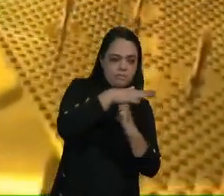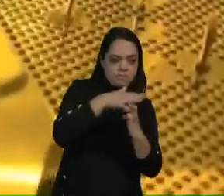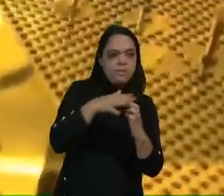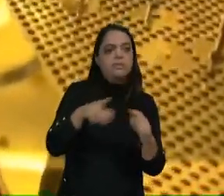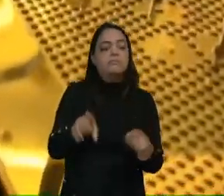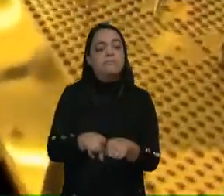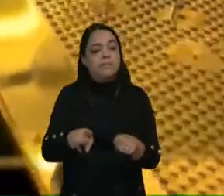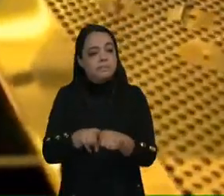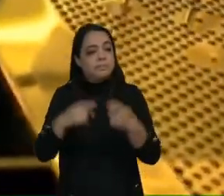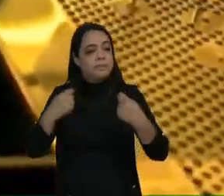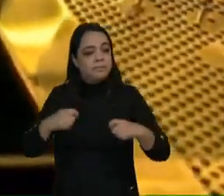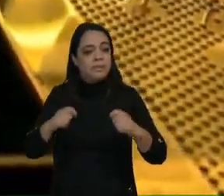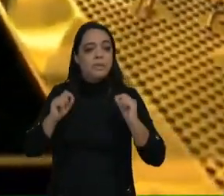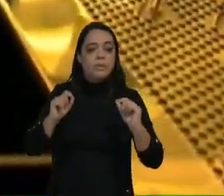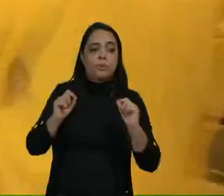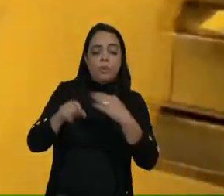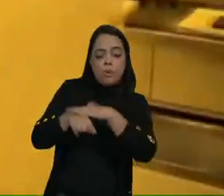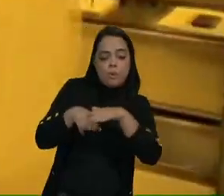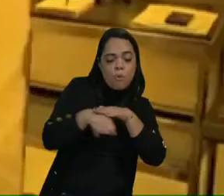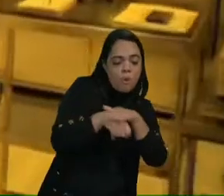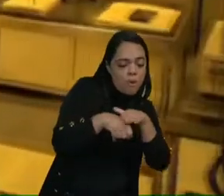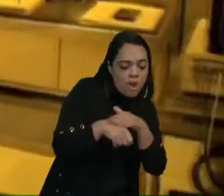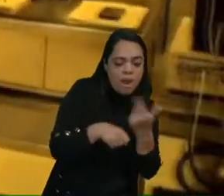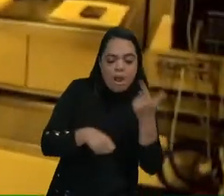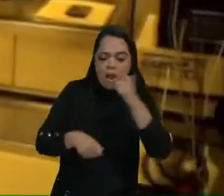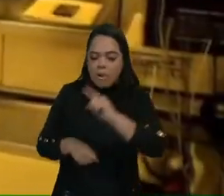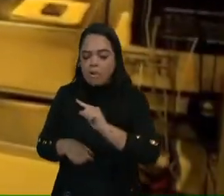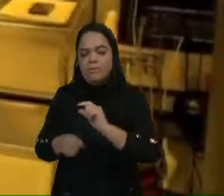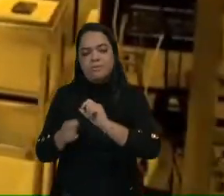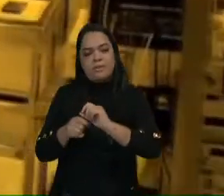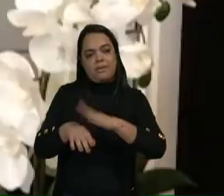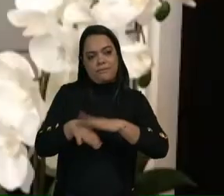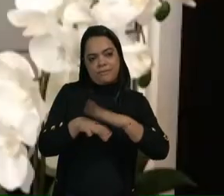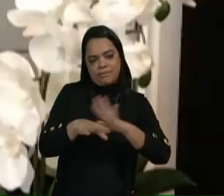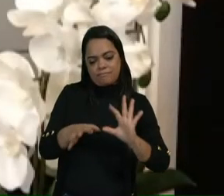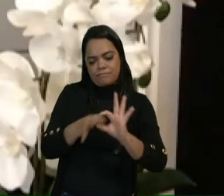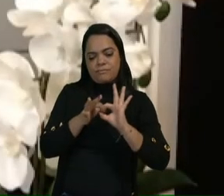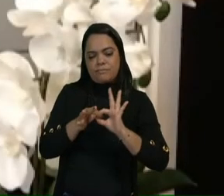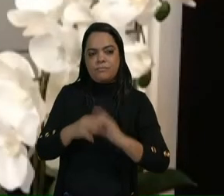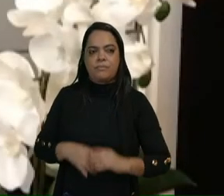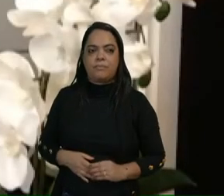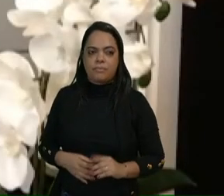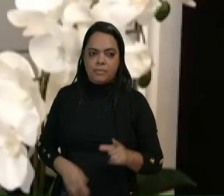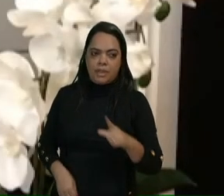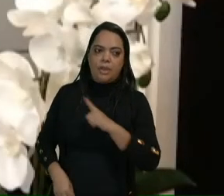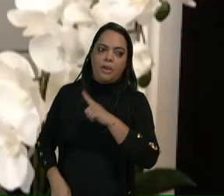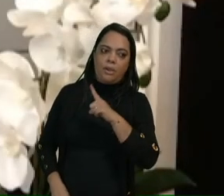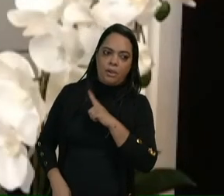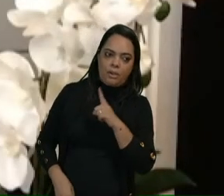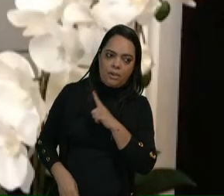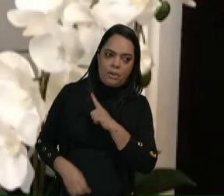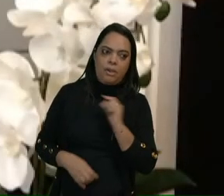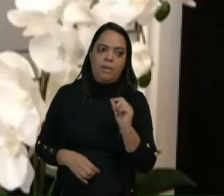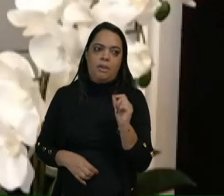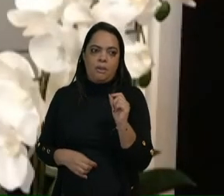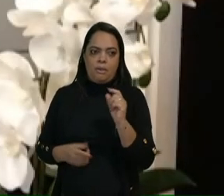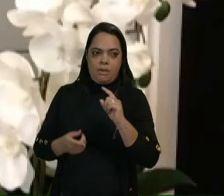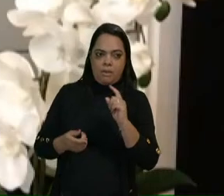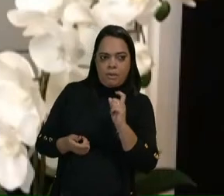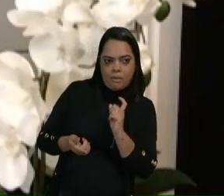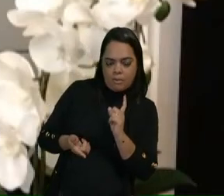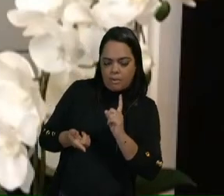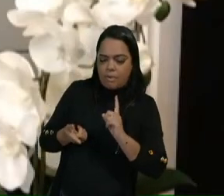mas eles têm que haver uma conversa para que isso seja feito de forma conjunta. a gente ter um ambiente de negócio que seja propício a atividades